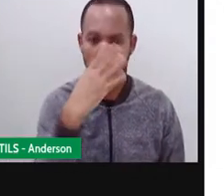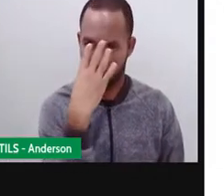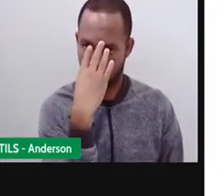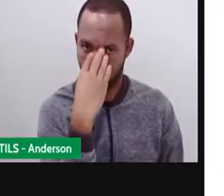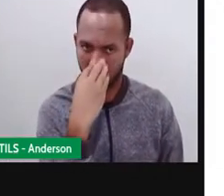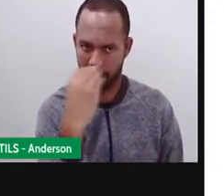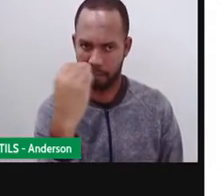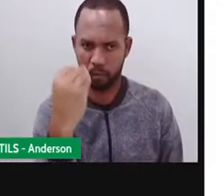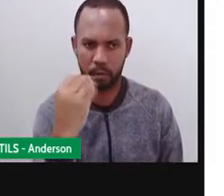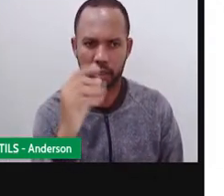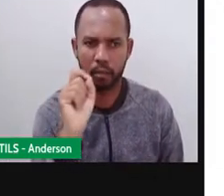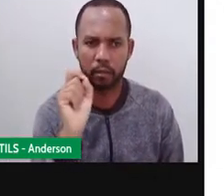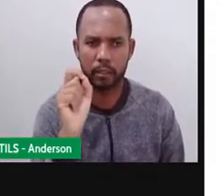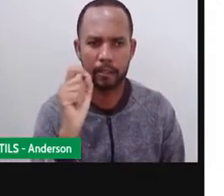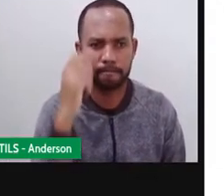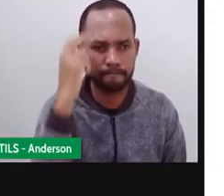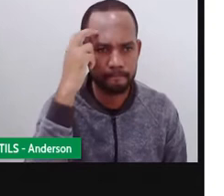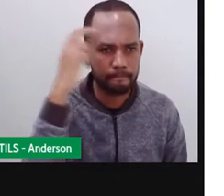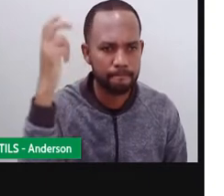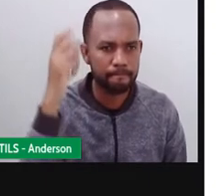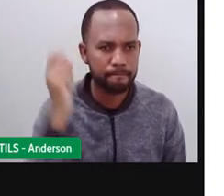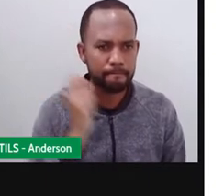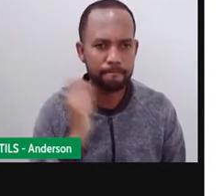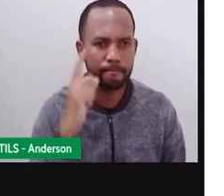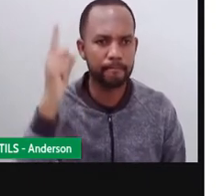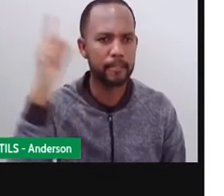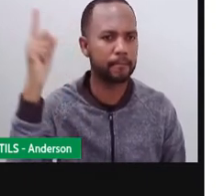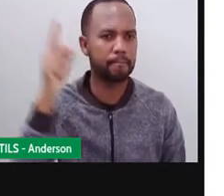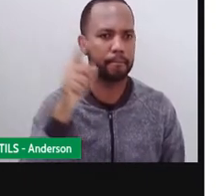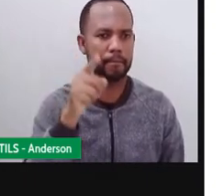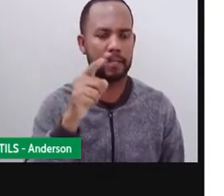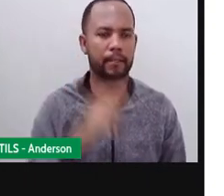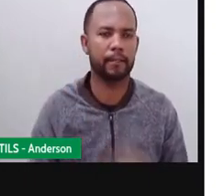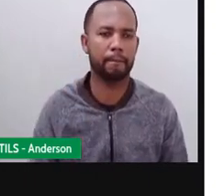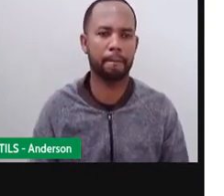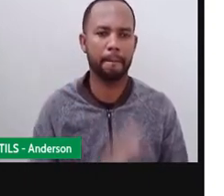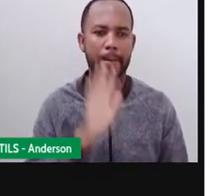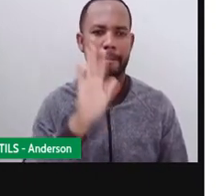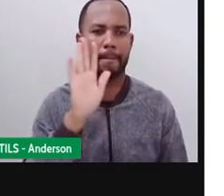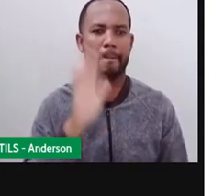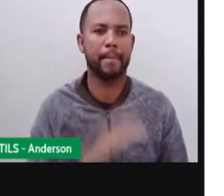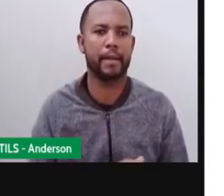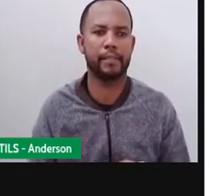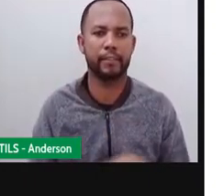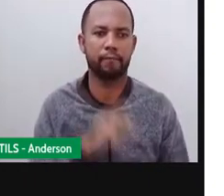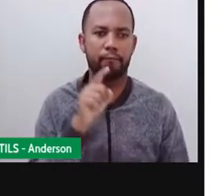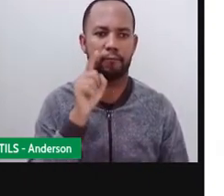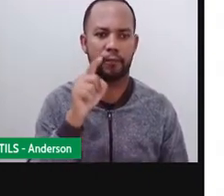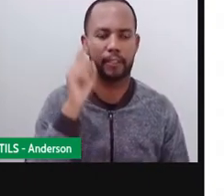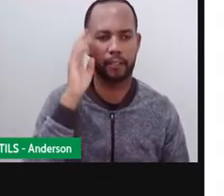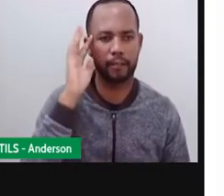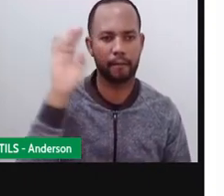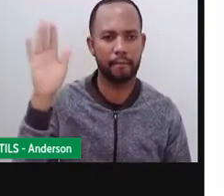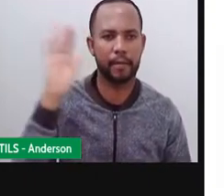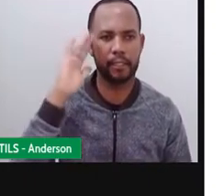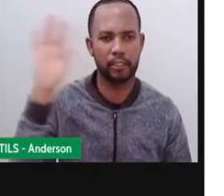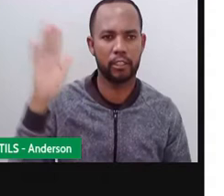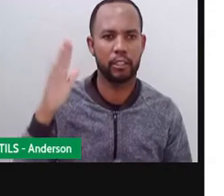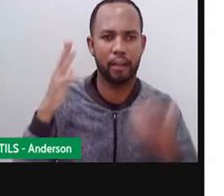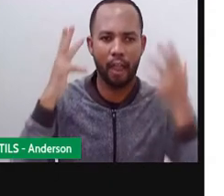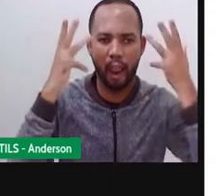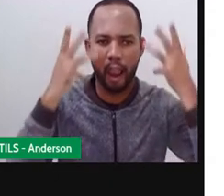esperteza. Então, quando a gente imagina aí, poxa, leão, tá, o leão, ele é forte, o rei da